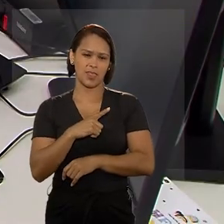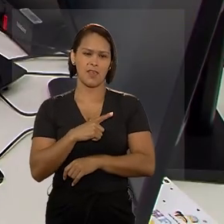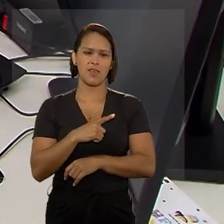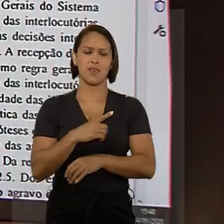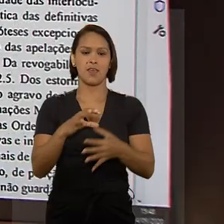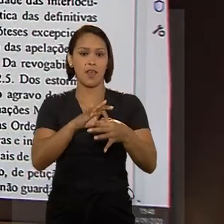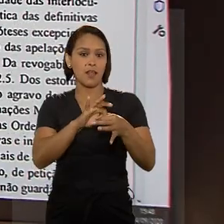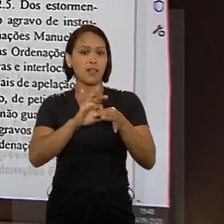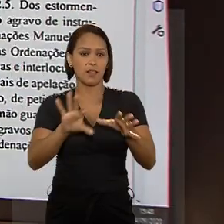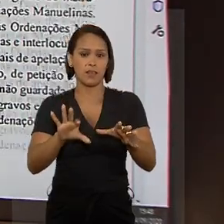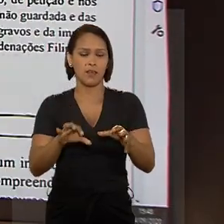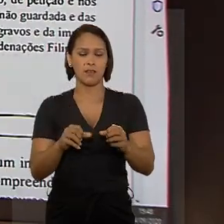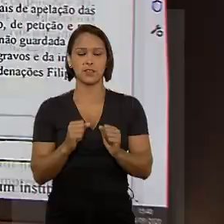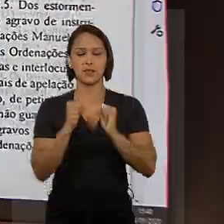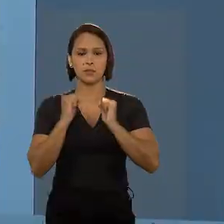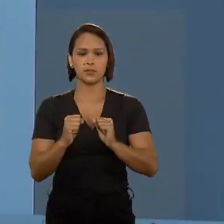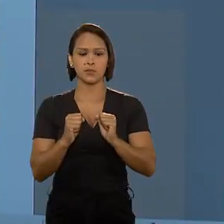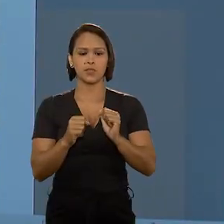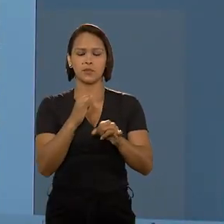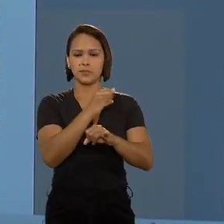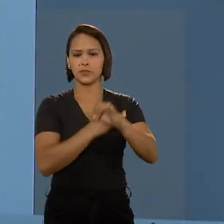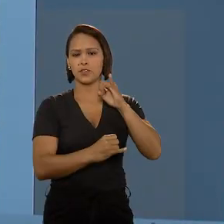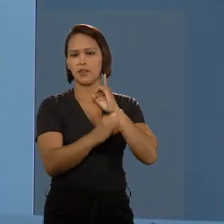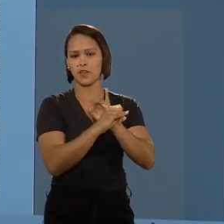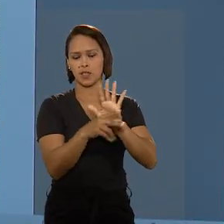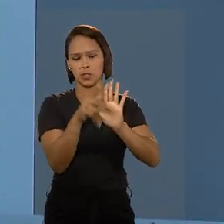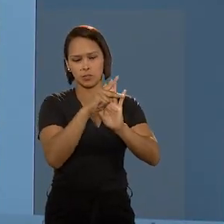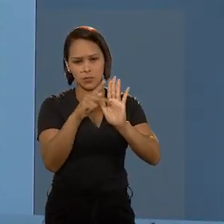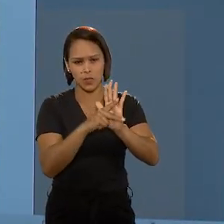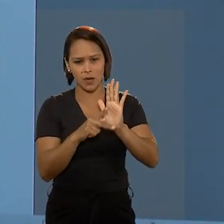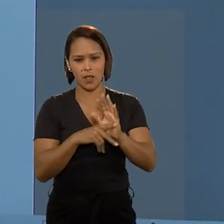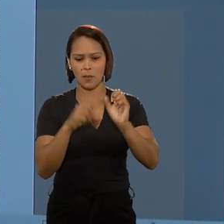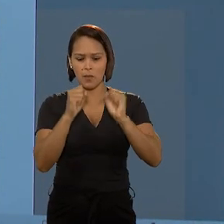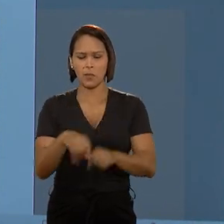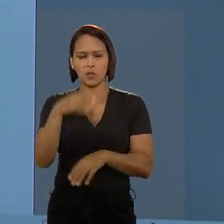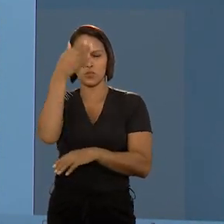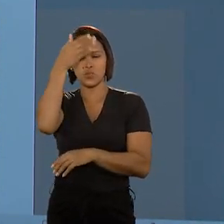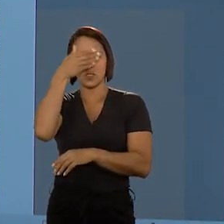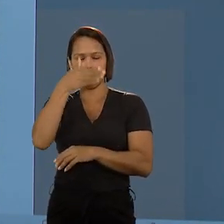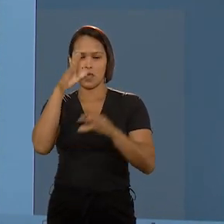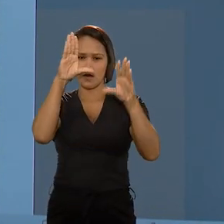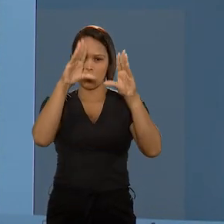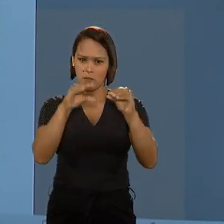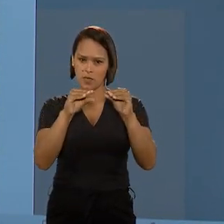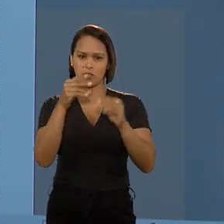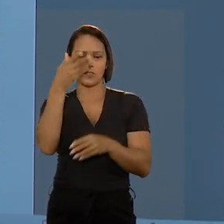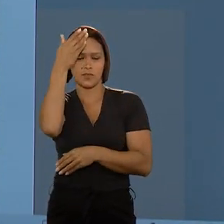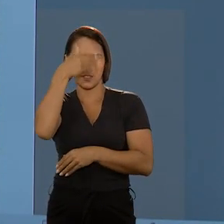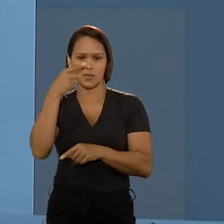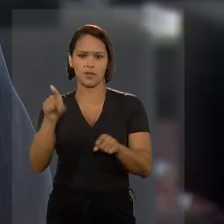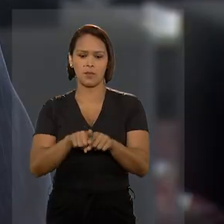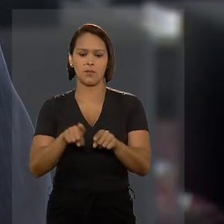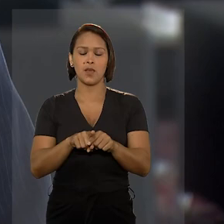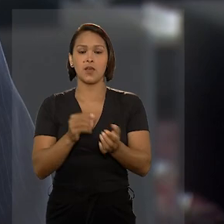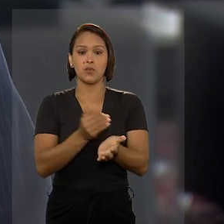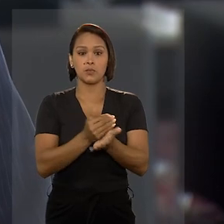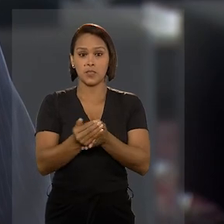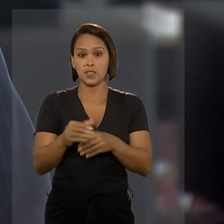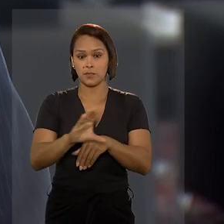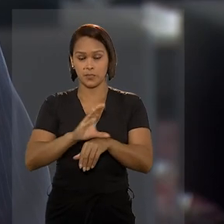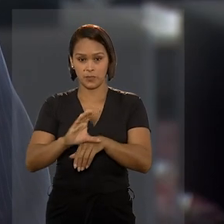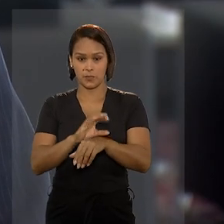perfeitamente livres por navegadores utilizados por pessoas cegas ou com baixa visão. O